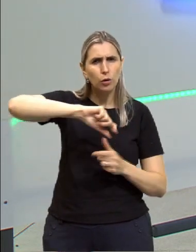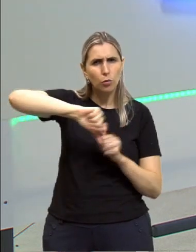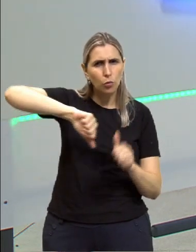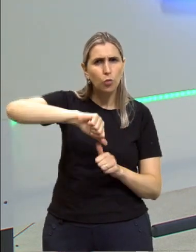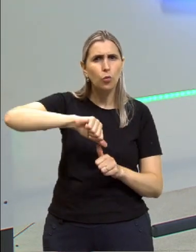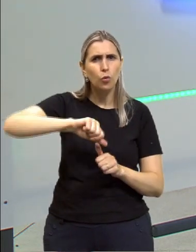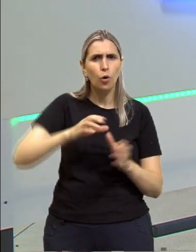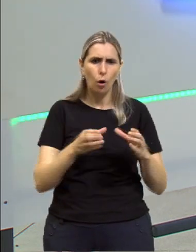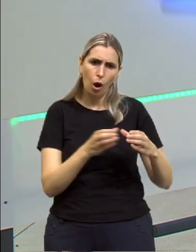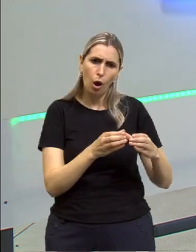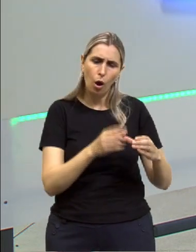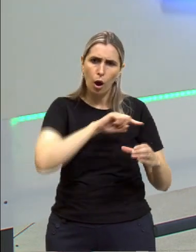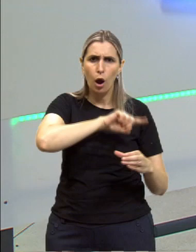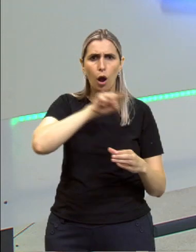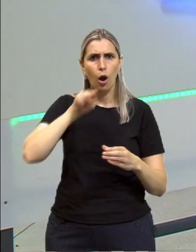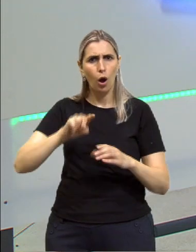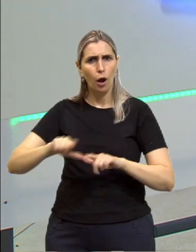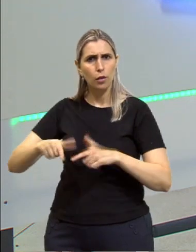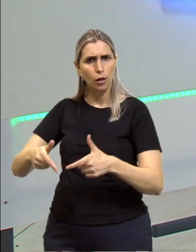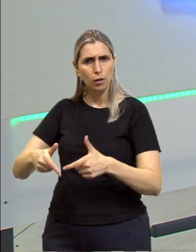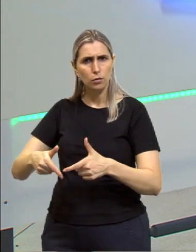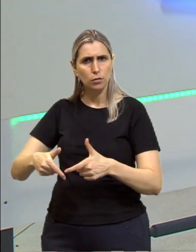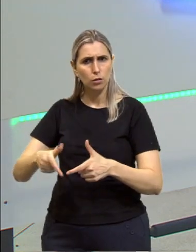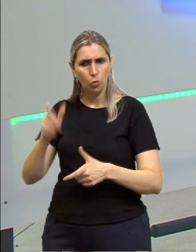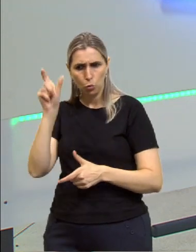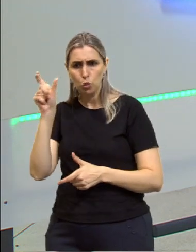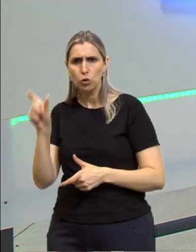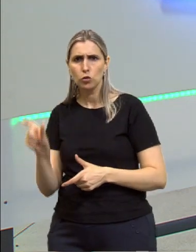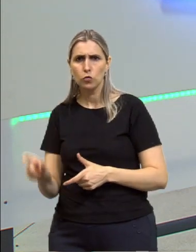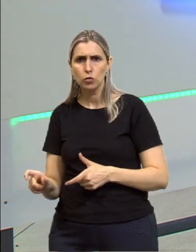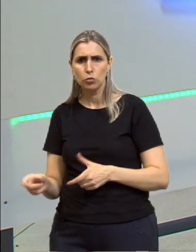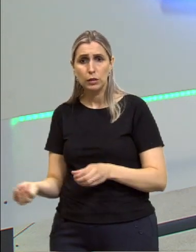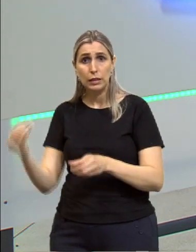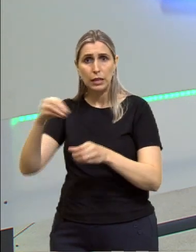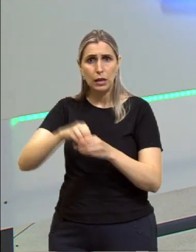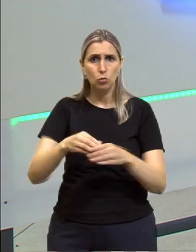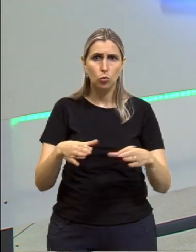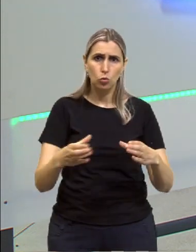coletividade, agora vamos pensar na ação do sujeito na coletividade.